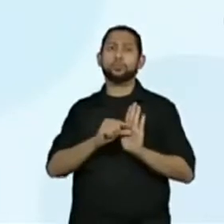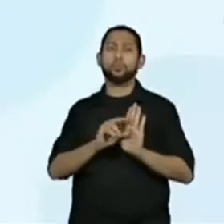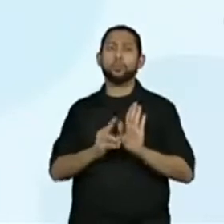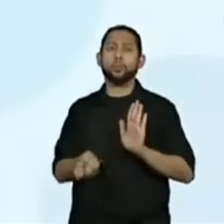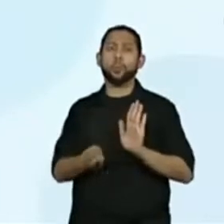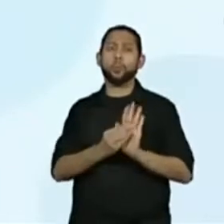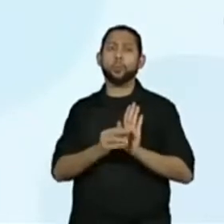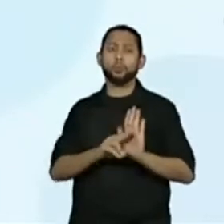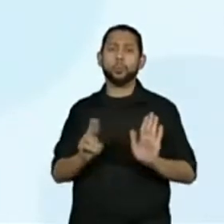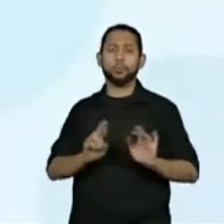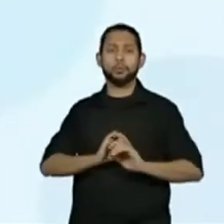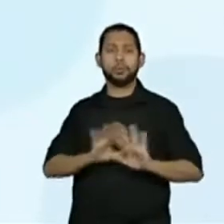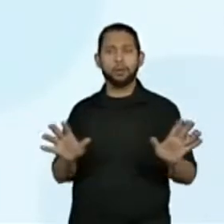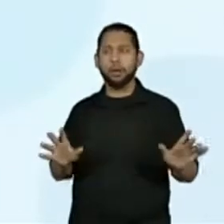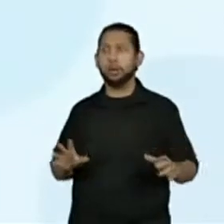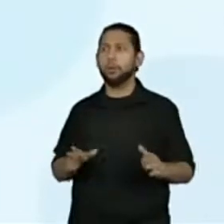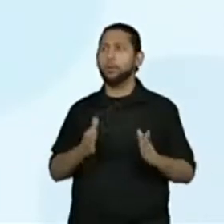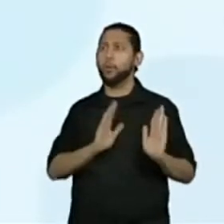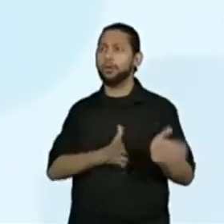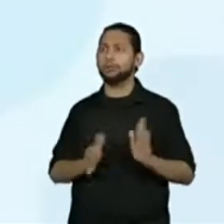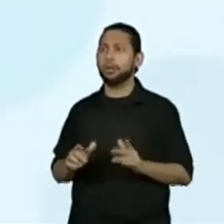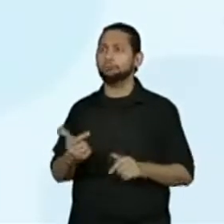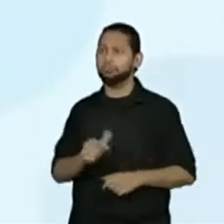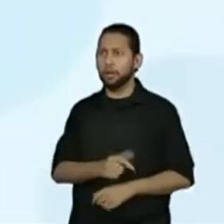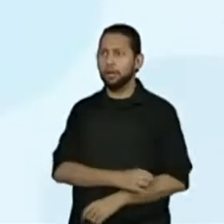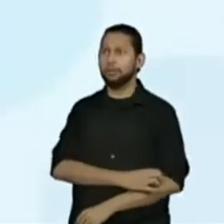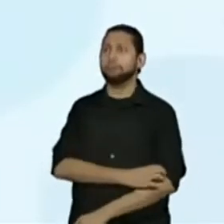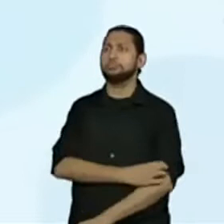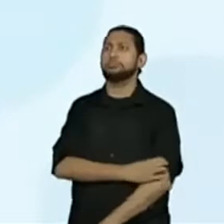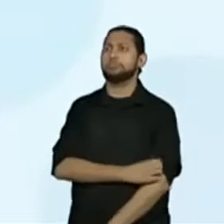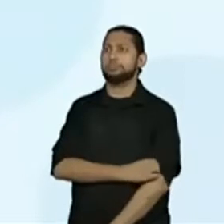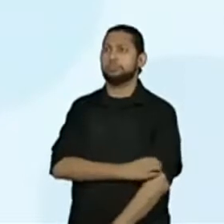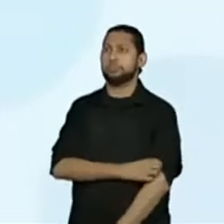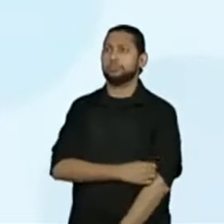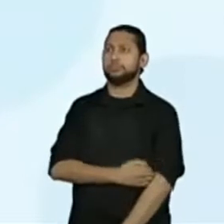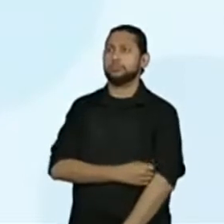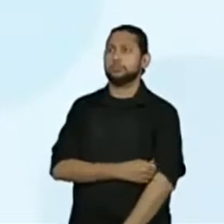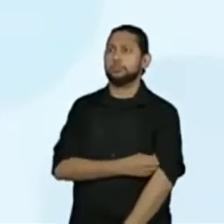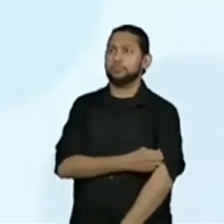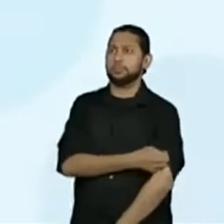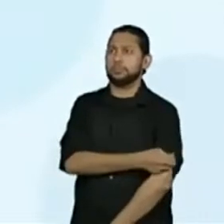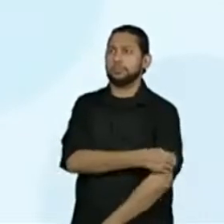desorganizado. Então, eu vou colocar aqui, Desorganização.